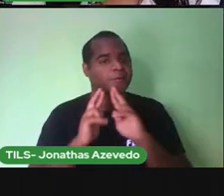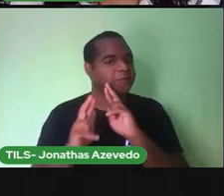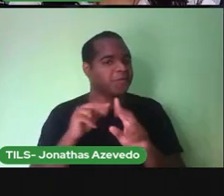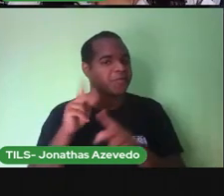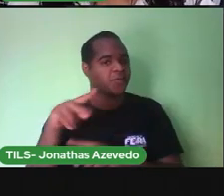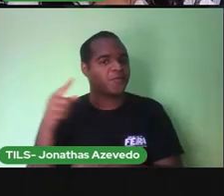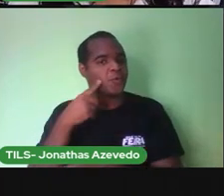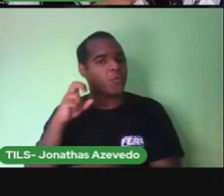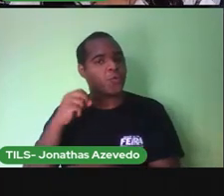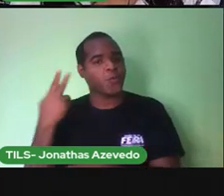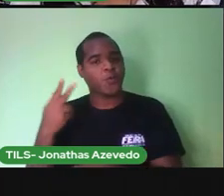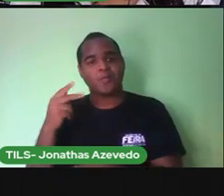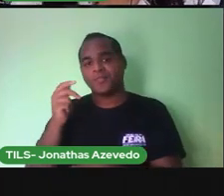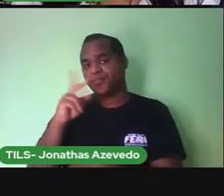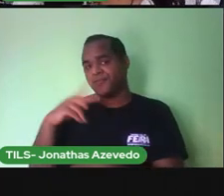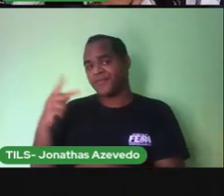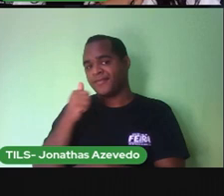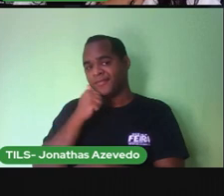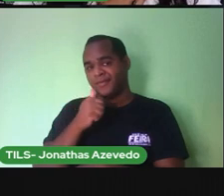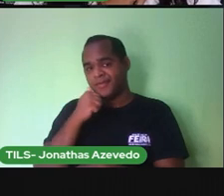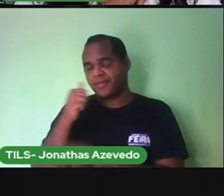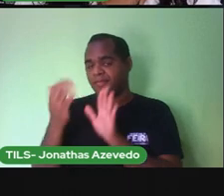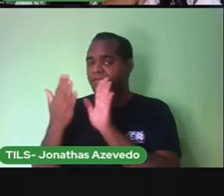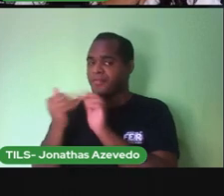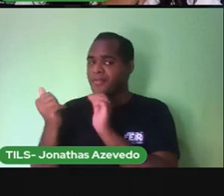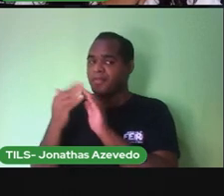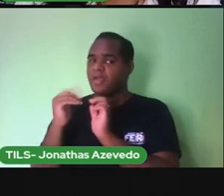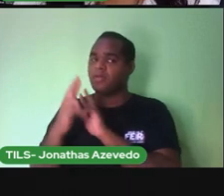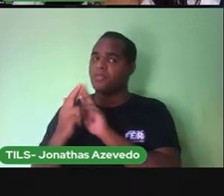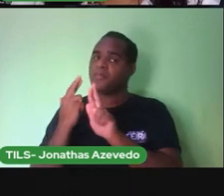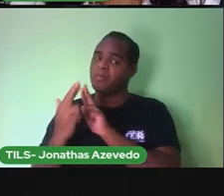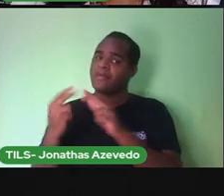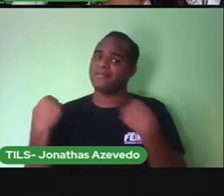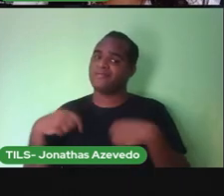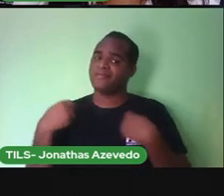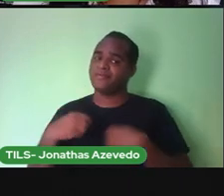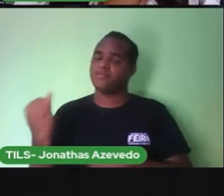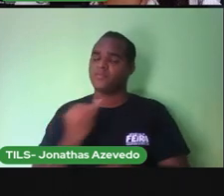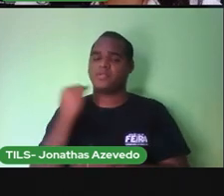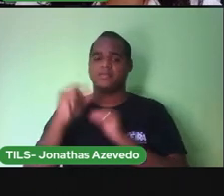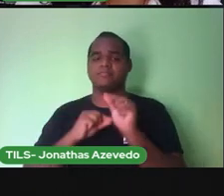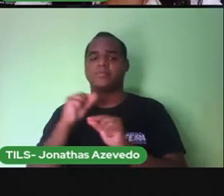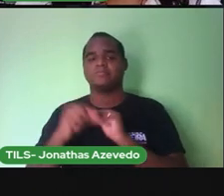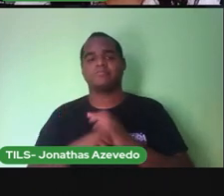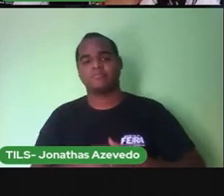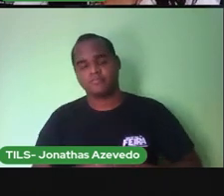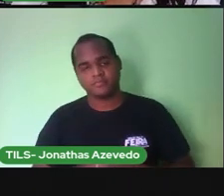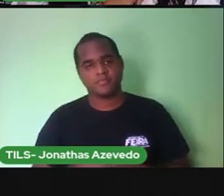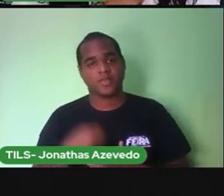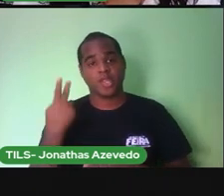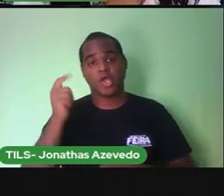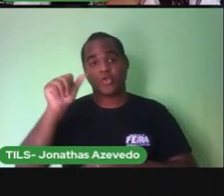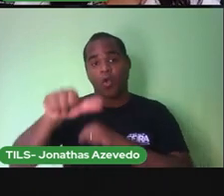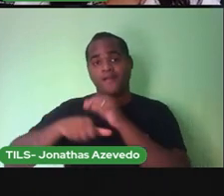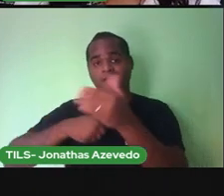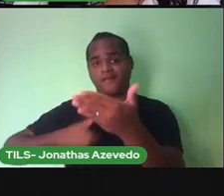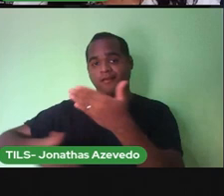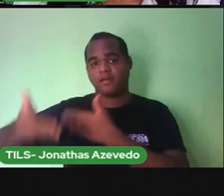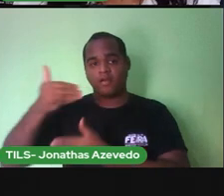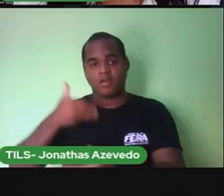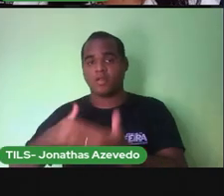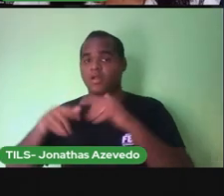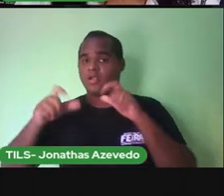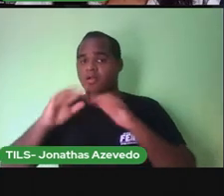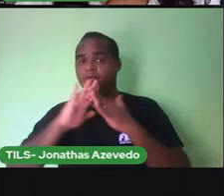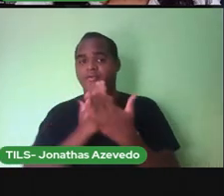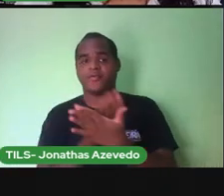professor ou a sua professora encaminha para você através da troca de material lá na